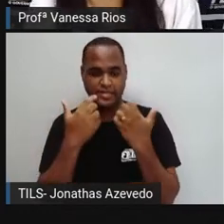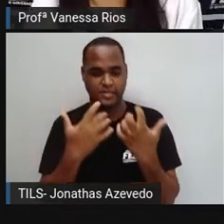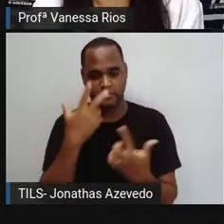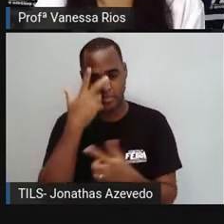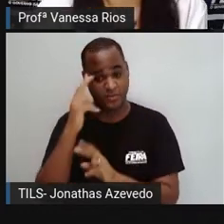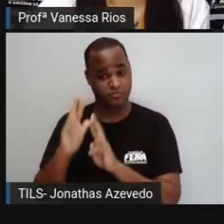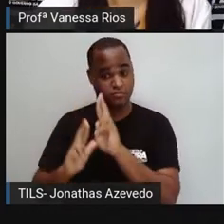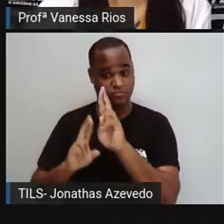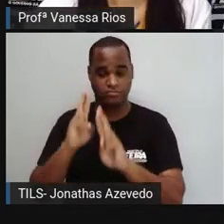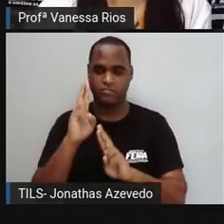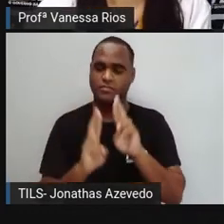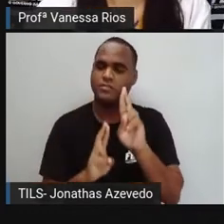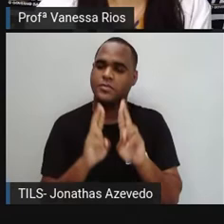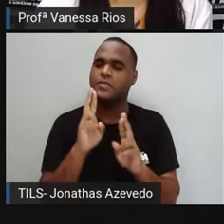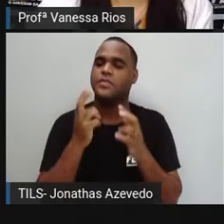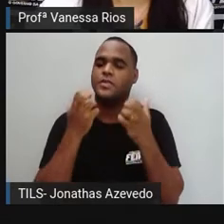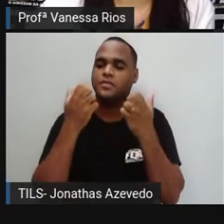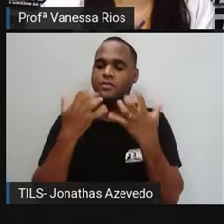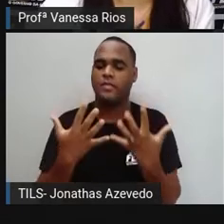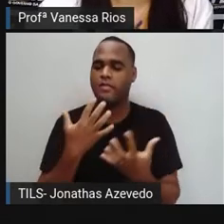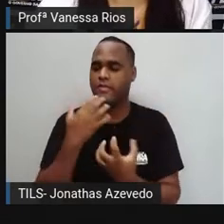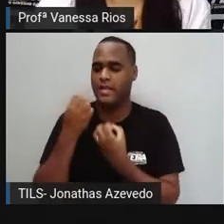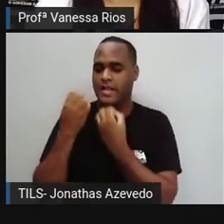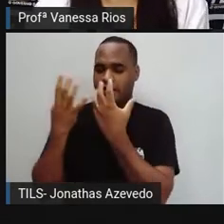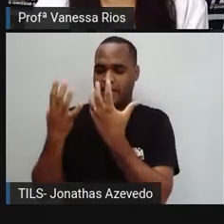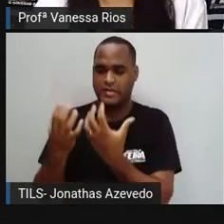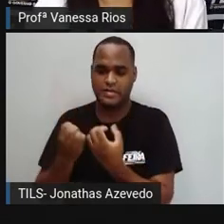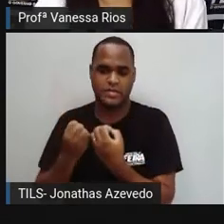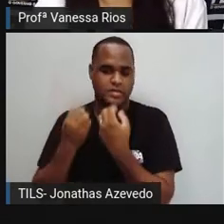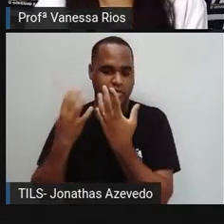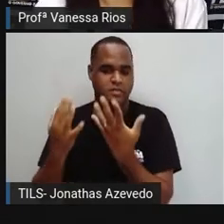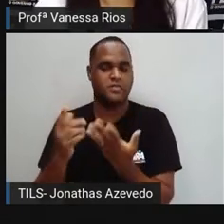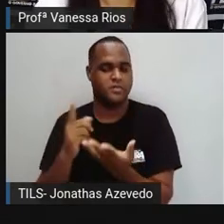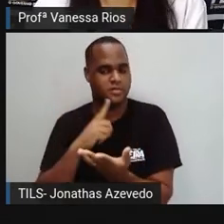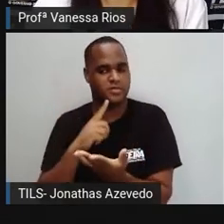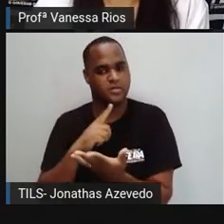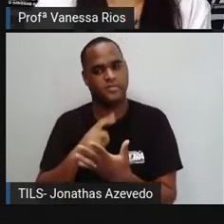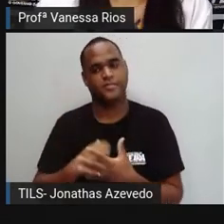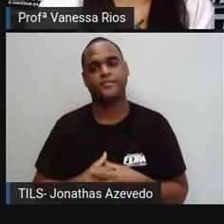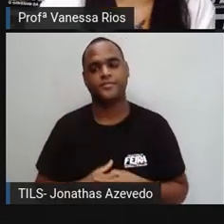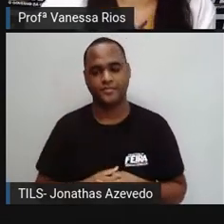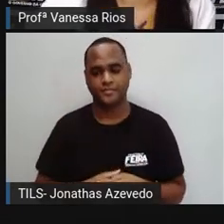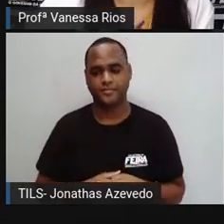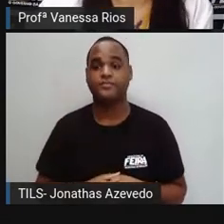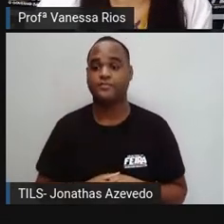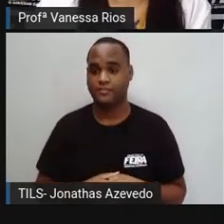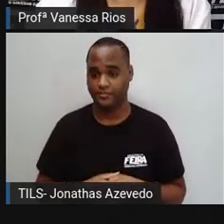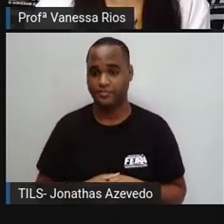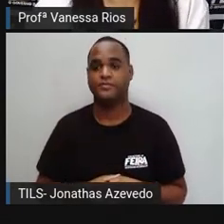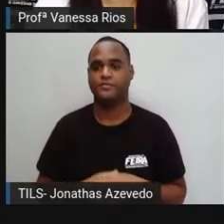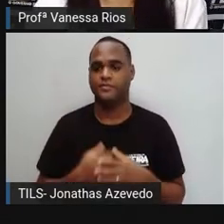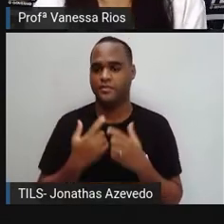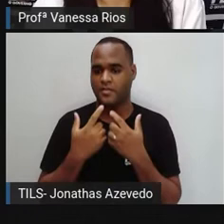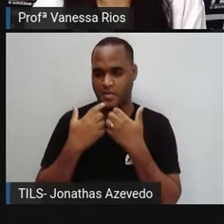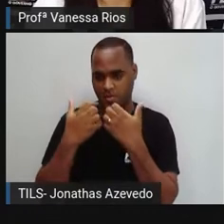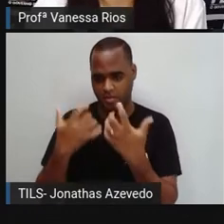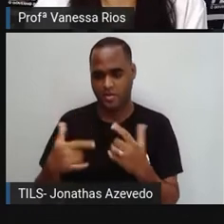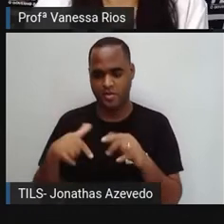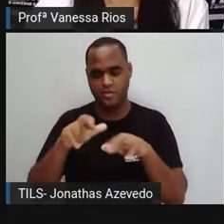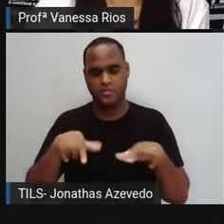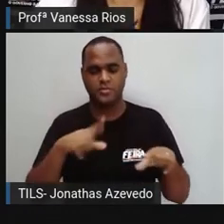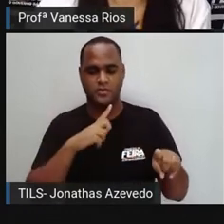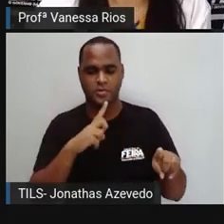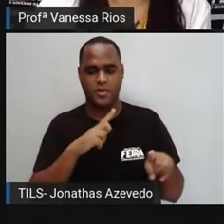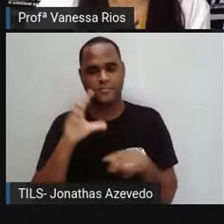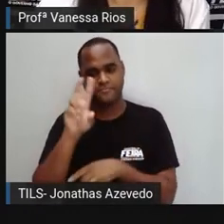autoridade. Então, para se expressar em determinados momentos, que são diferentes dos momentos onde você vai